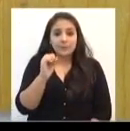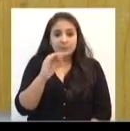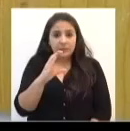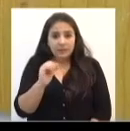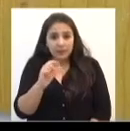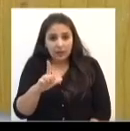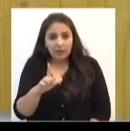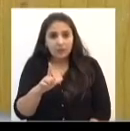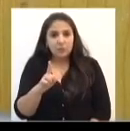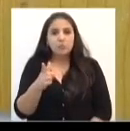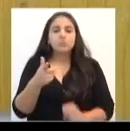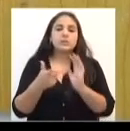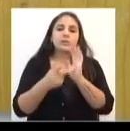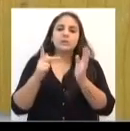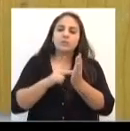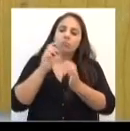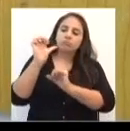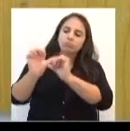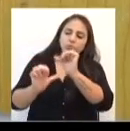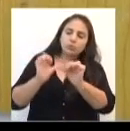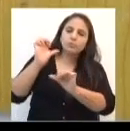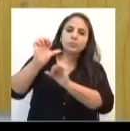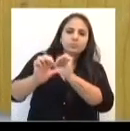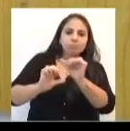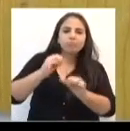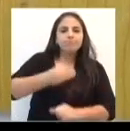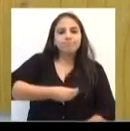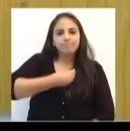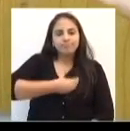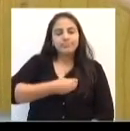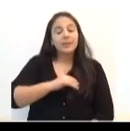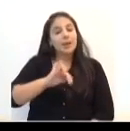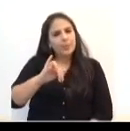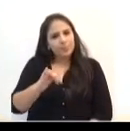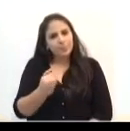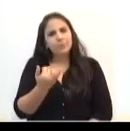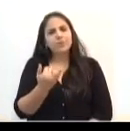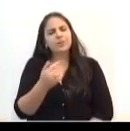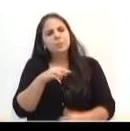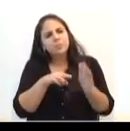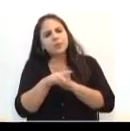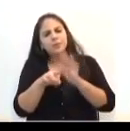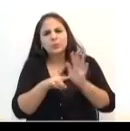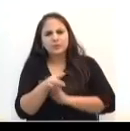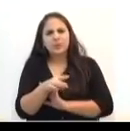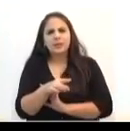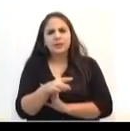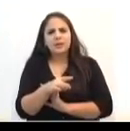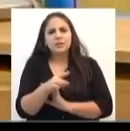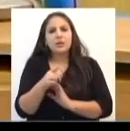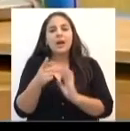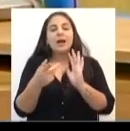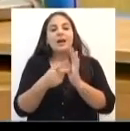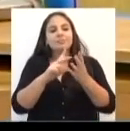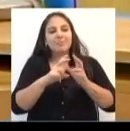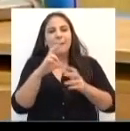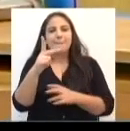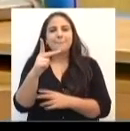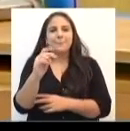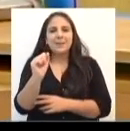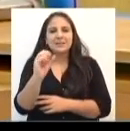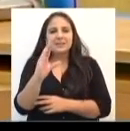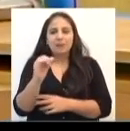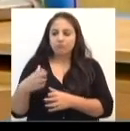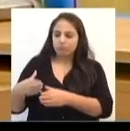sentido que vai transformando a vida. Já aproveito, então, para lhe questionar sobre o Círio Pascal. Ele tem